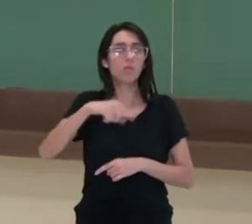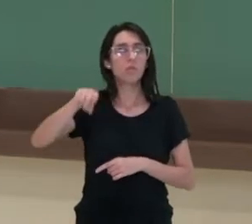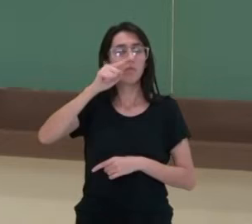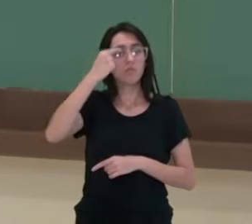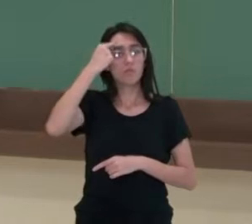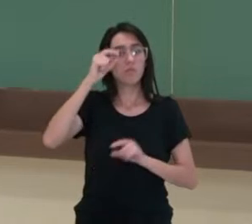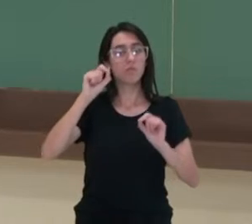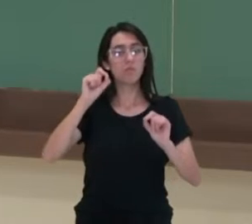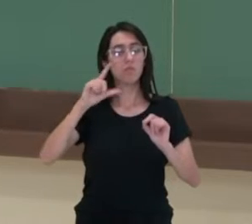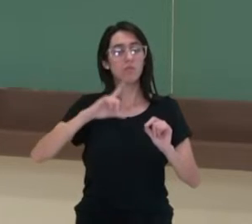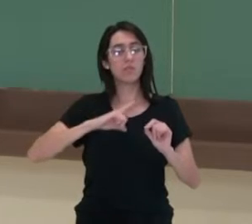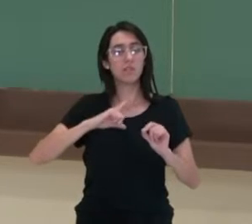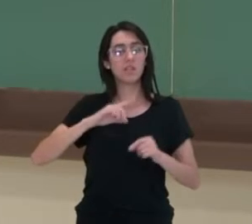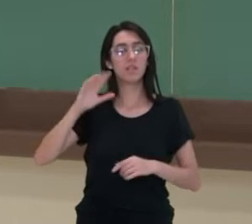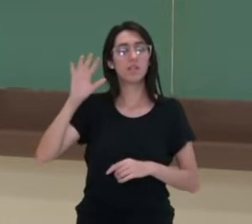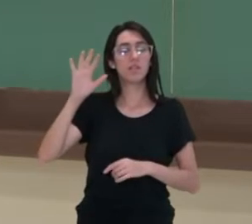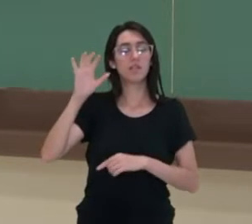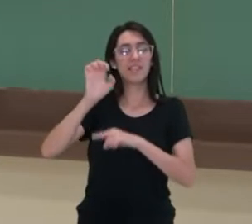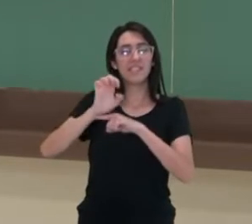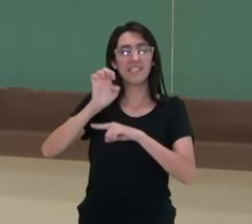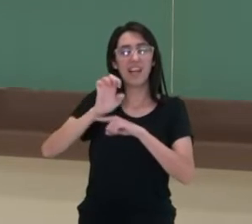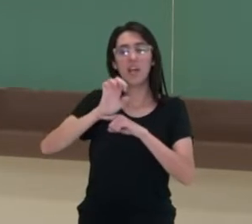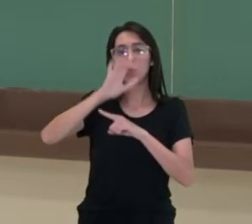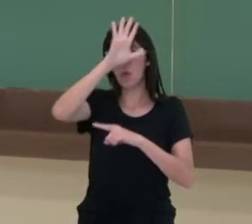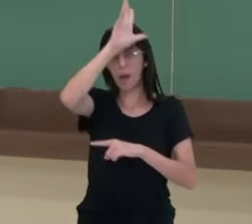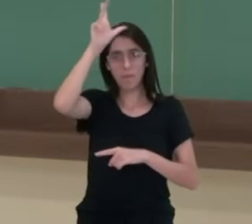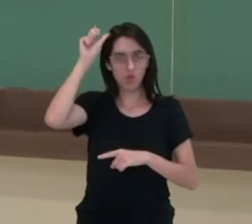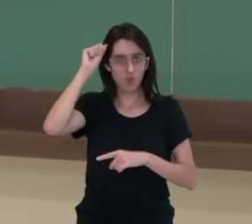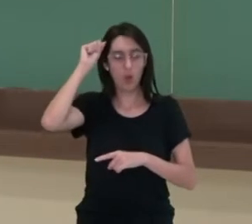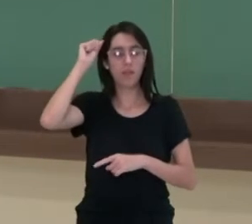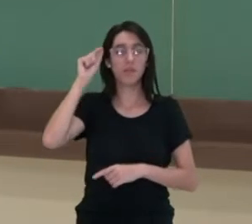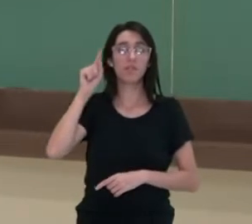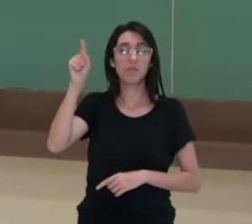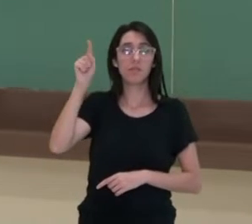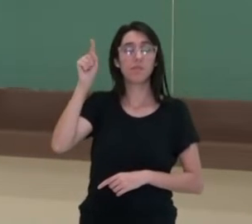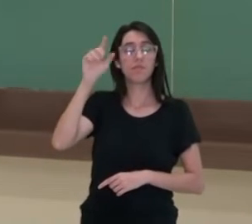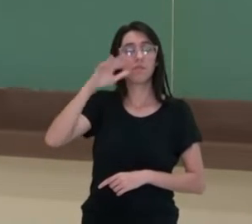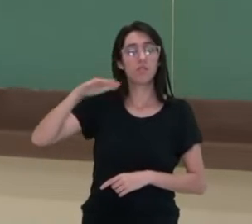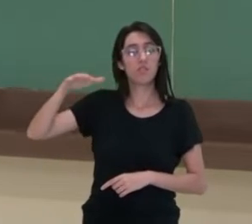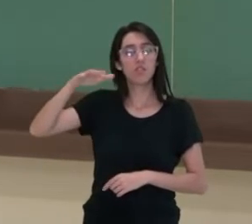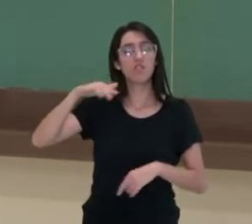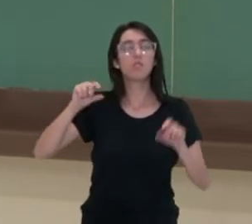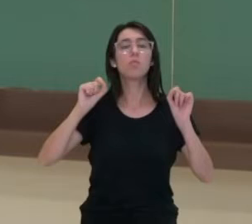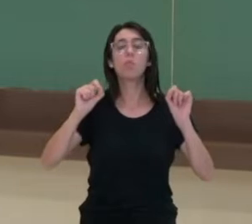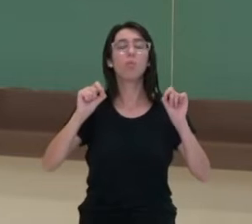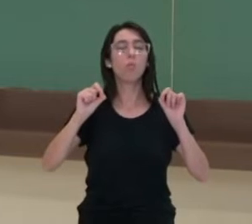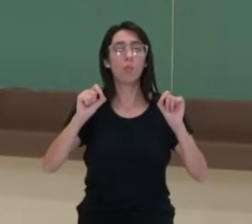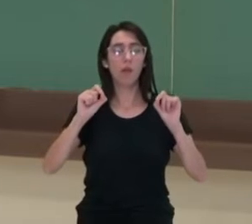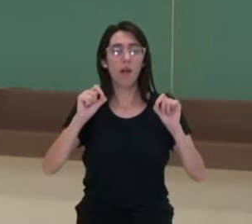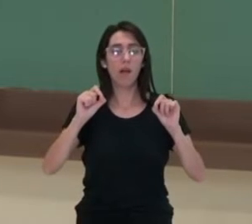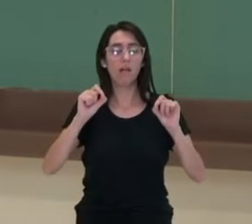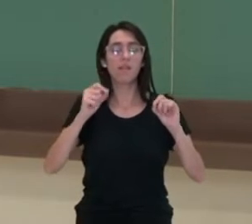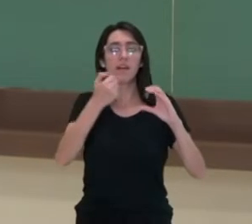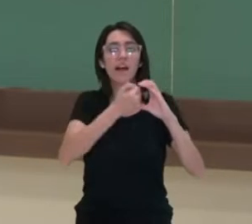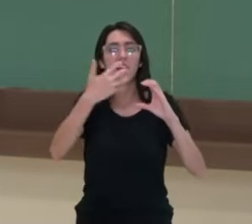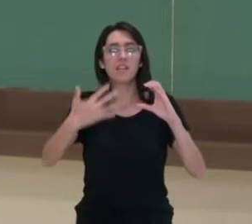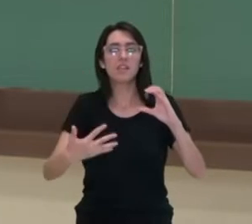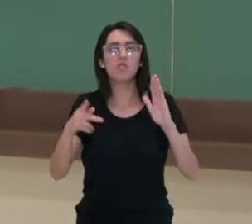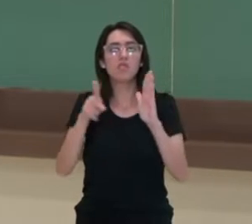à região, ao estado do Amazonas, é uma região que principalmente tem características ligadas ao